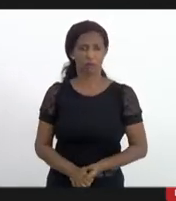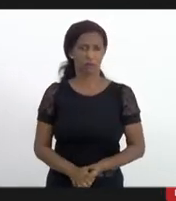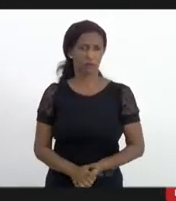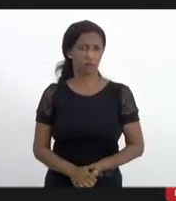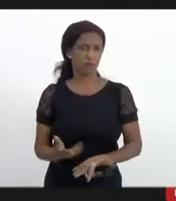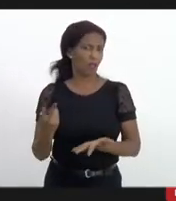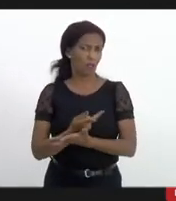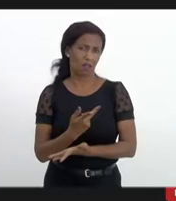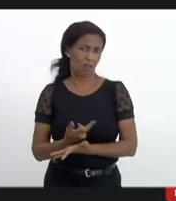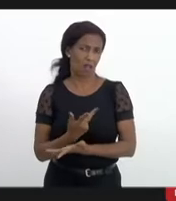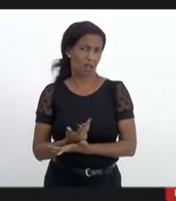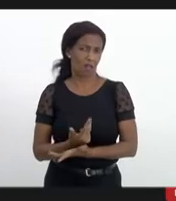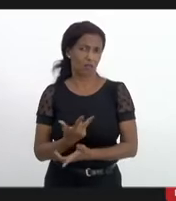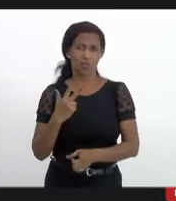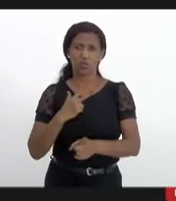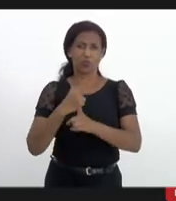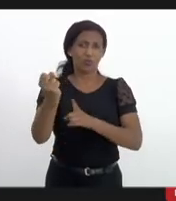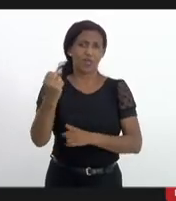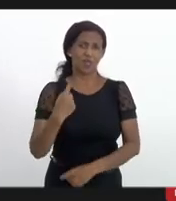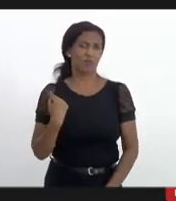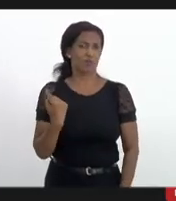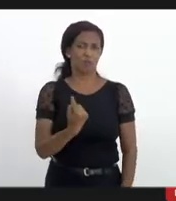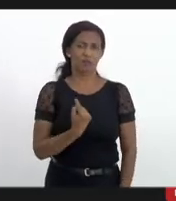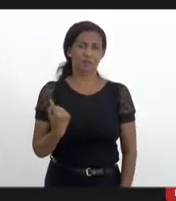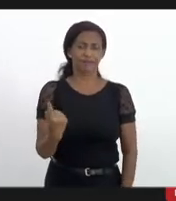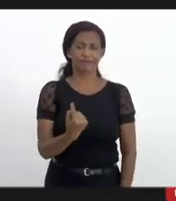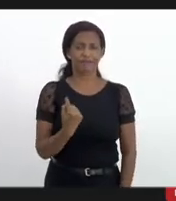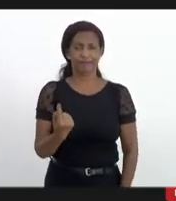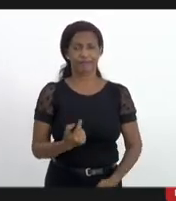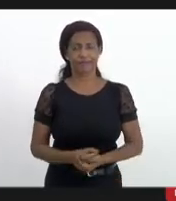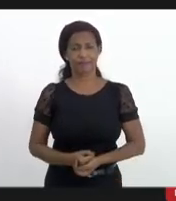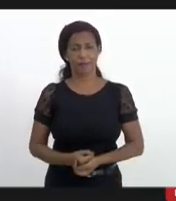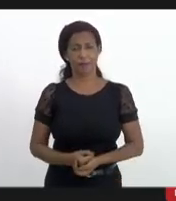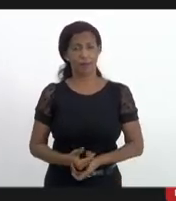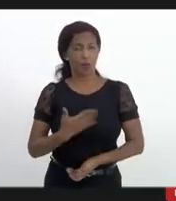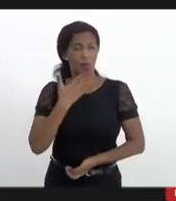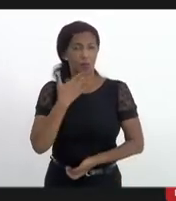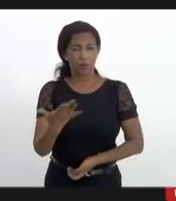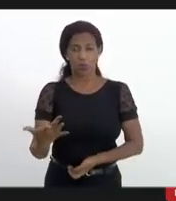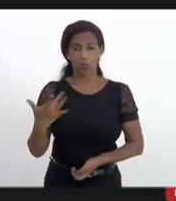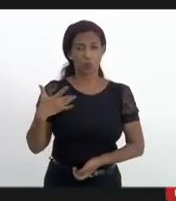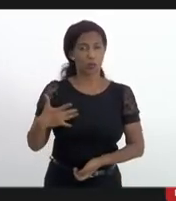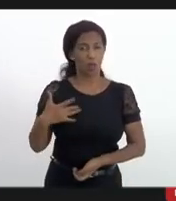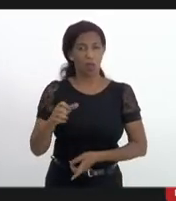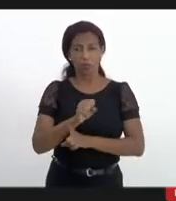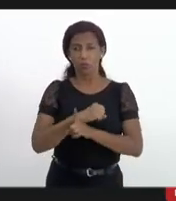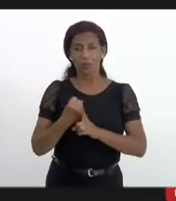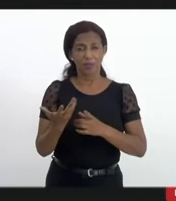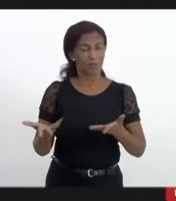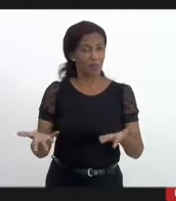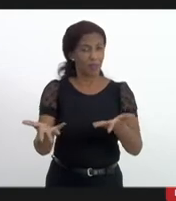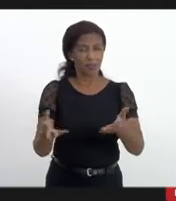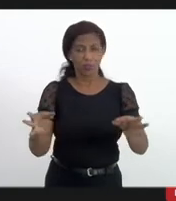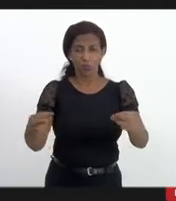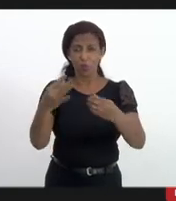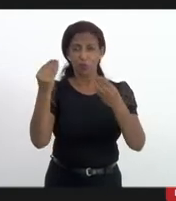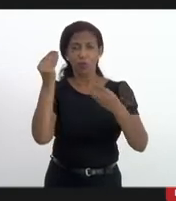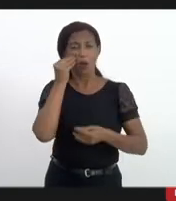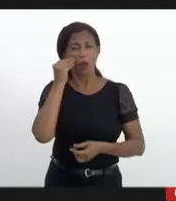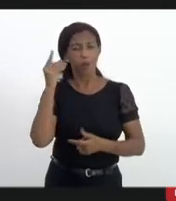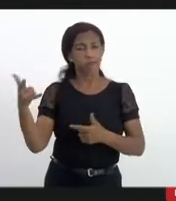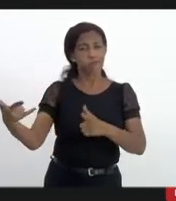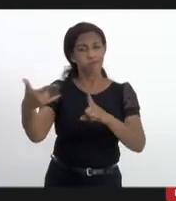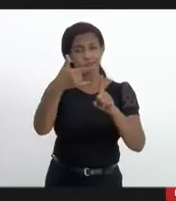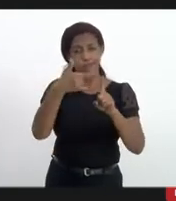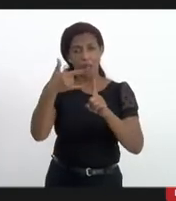justa a gente não vence essa guerra sozinho então assim isso é um apelo à sociedade a todas as pessoas que aqui estão presentes nessa